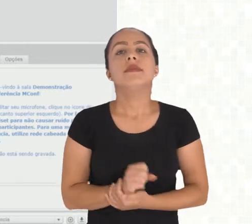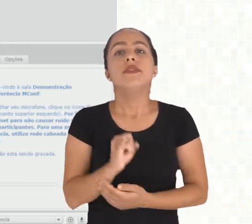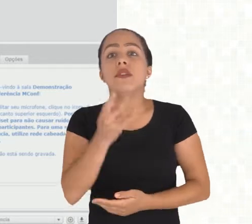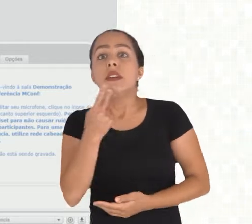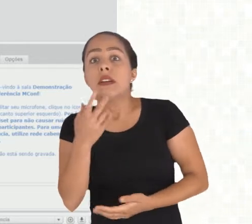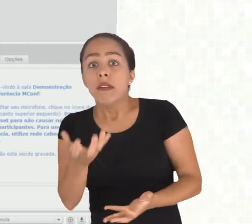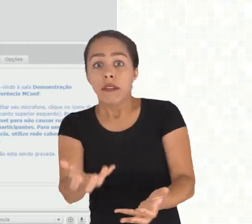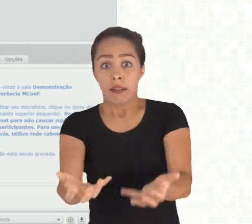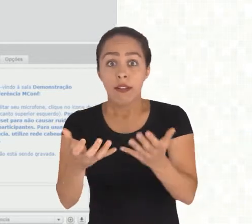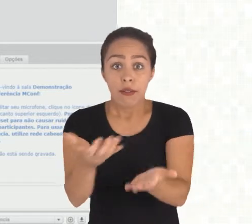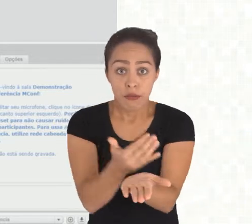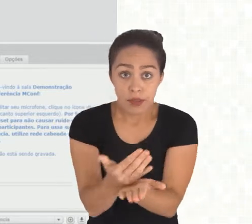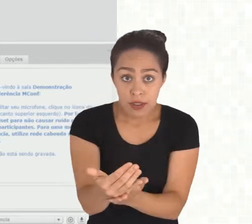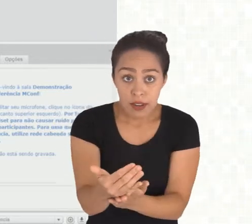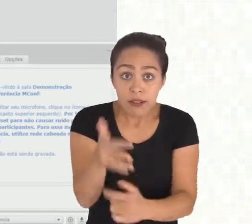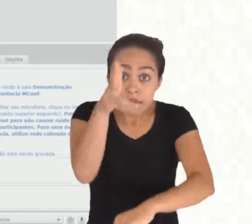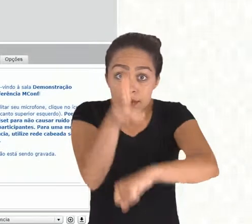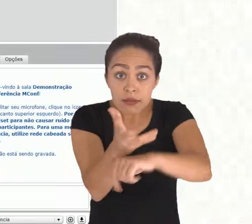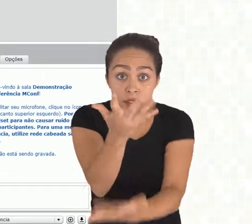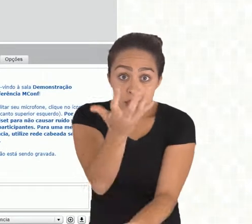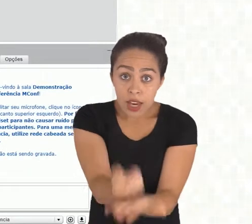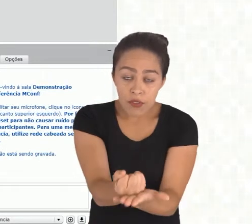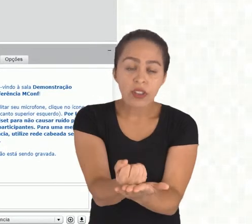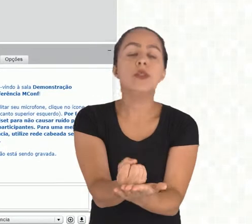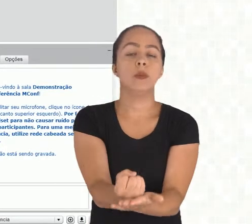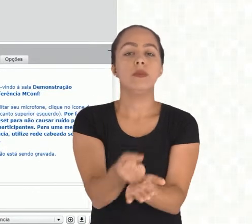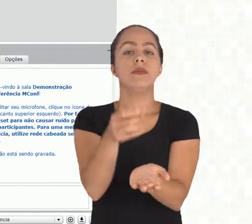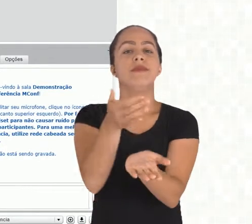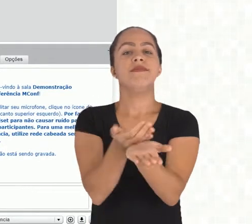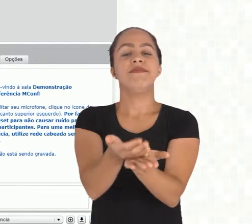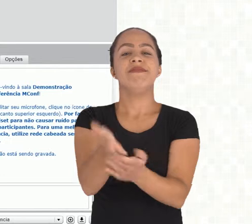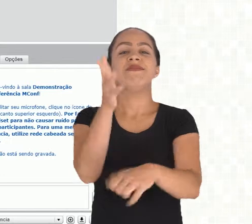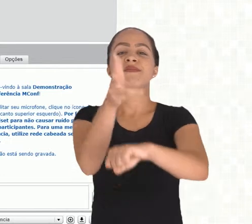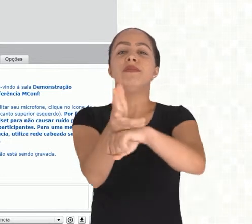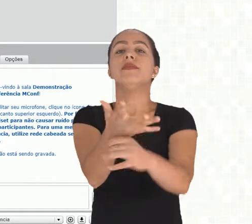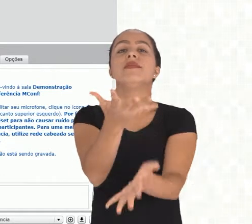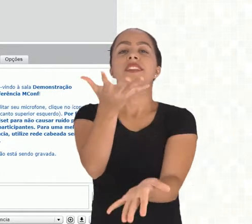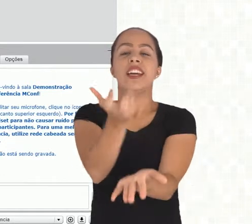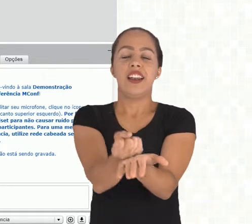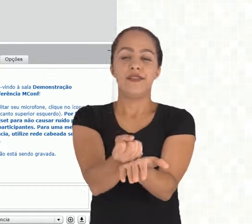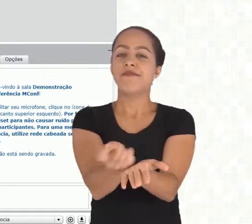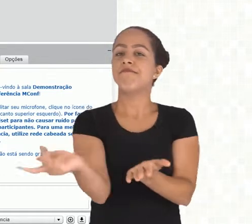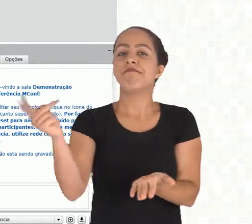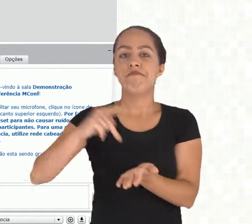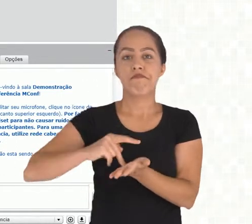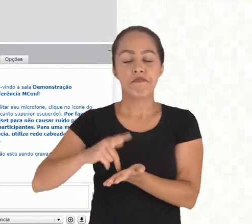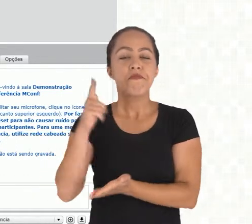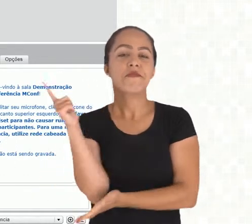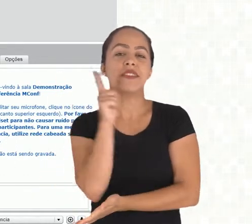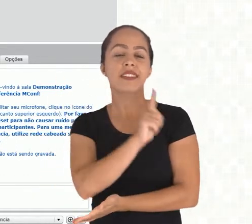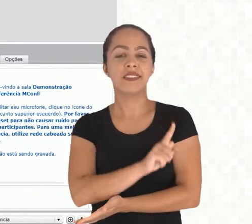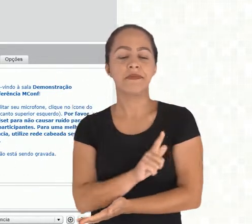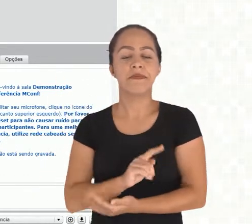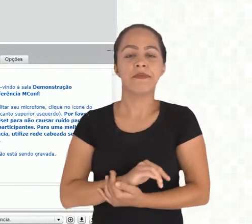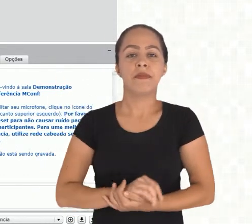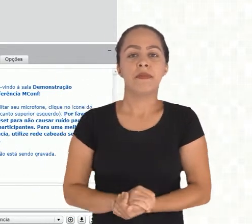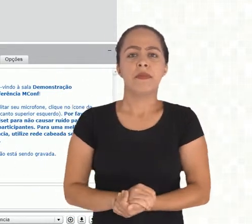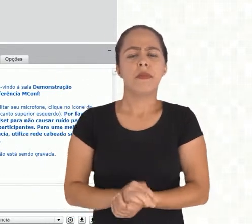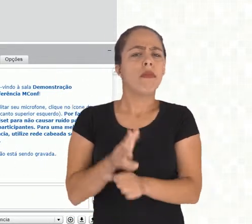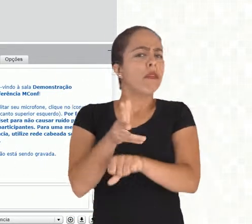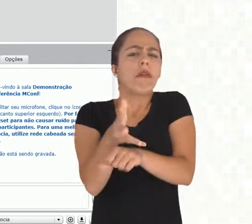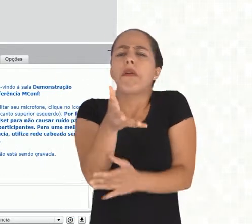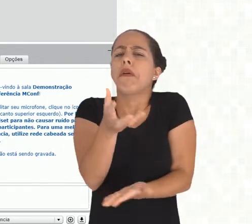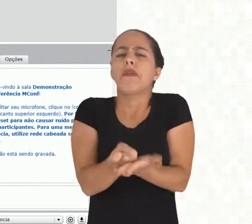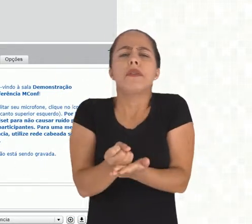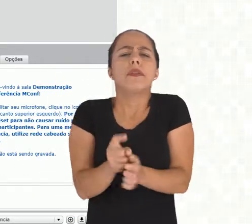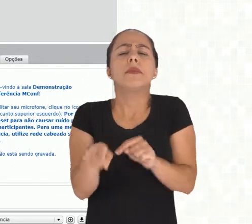ele pergunta, você tem certeza que deseja iniciar a gravação? Você grava e aí a gravação é iniciada, tá certo? Para